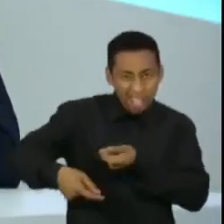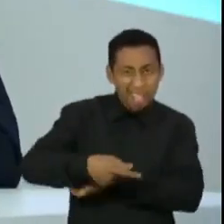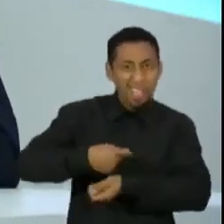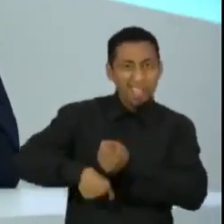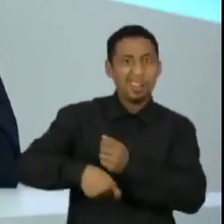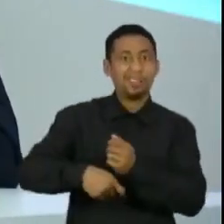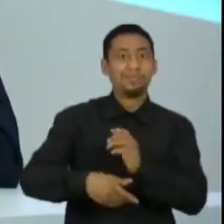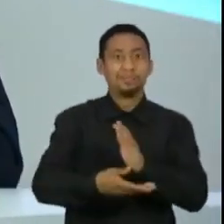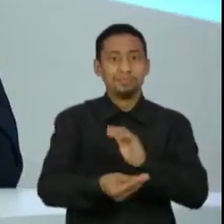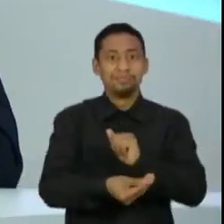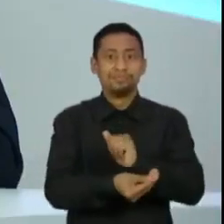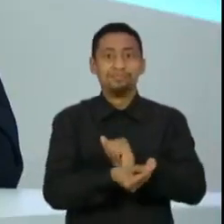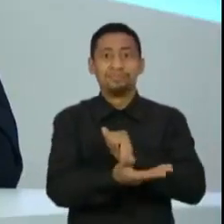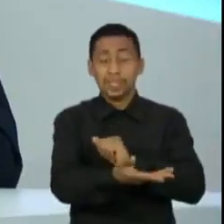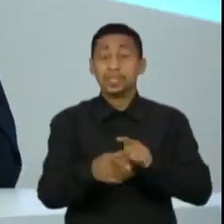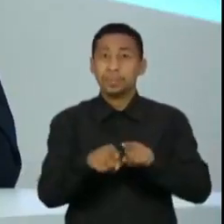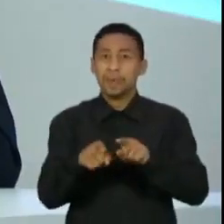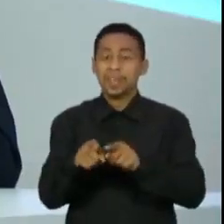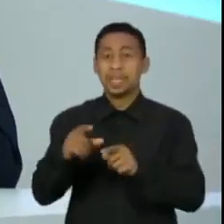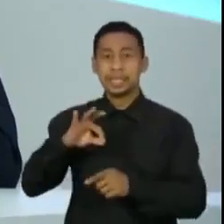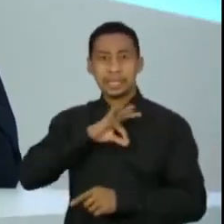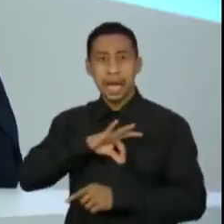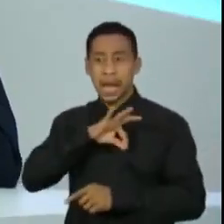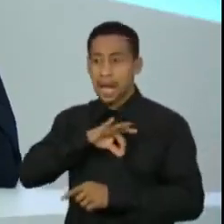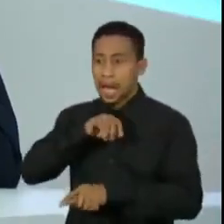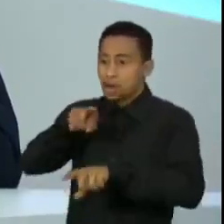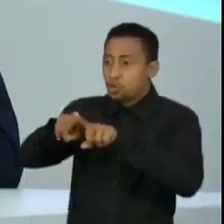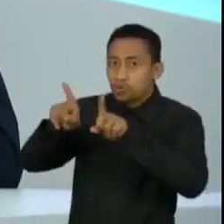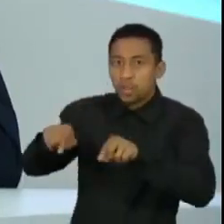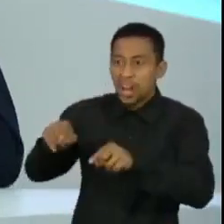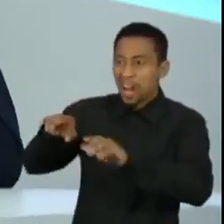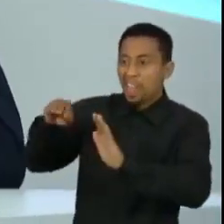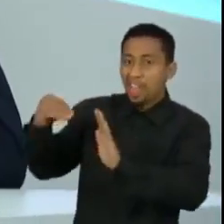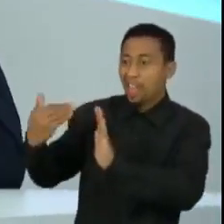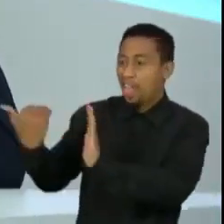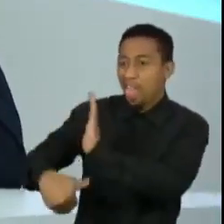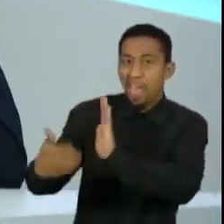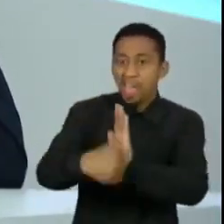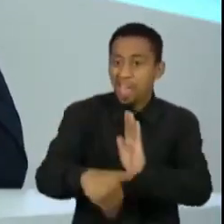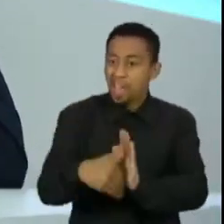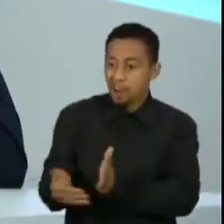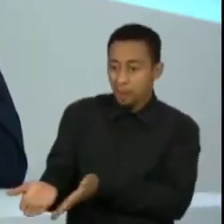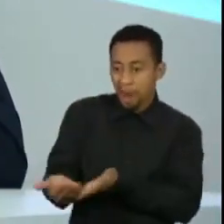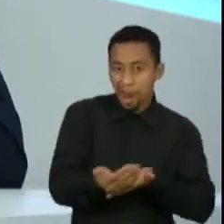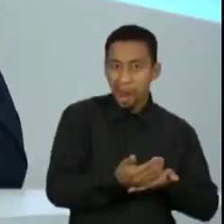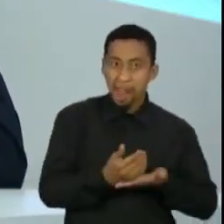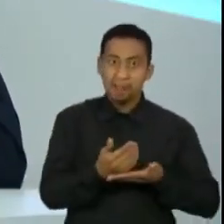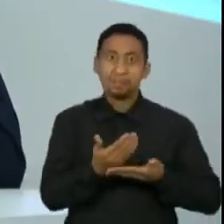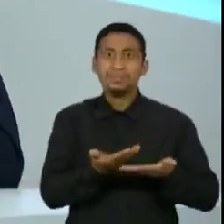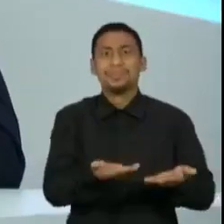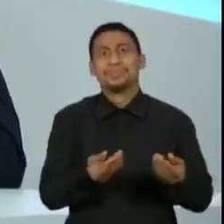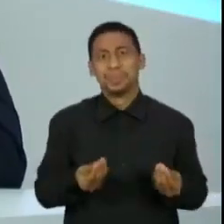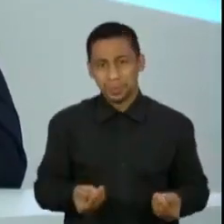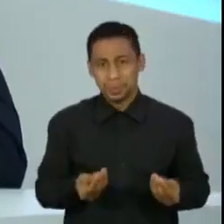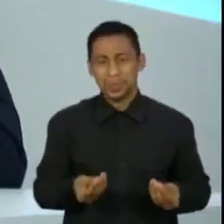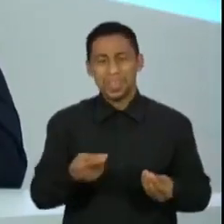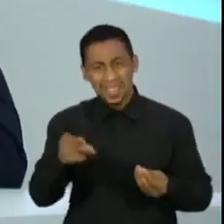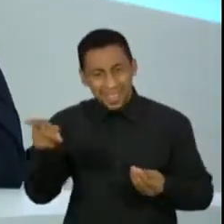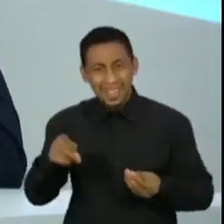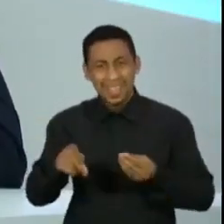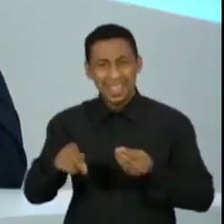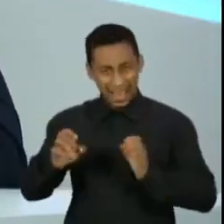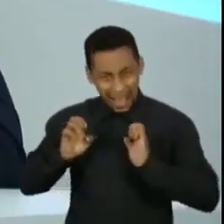das rachadinhas, um presidente do genocídio, ele tem condições morais, éticas,